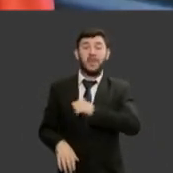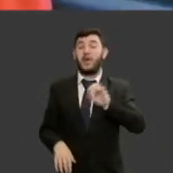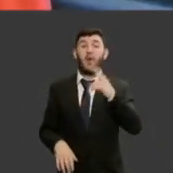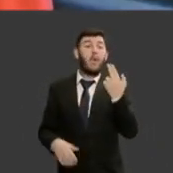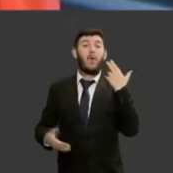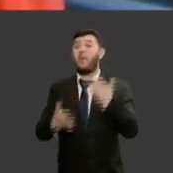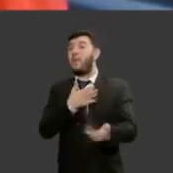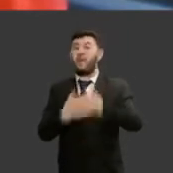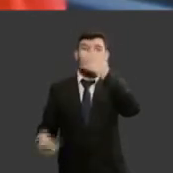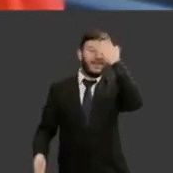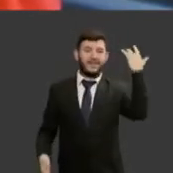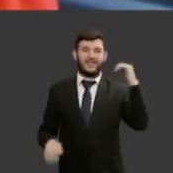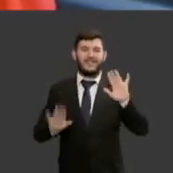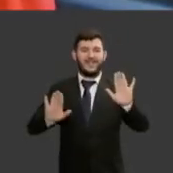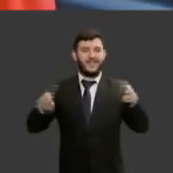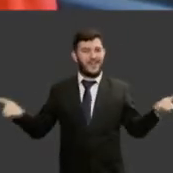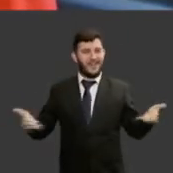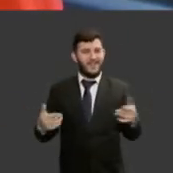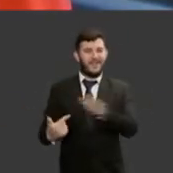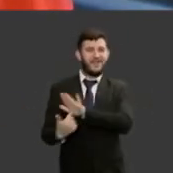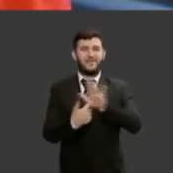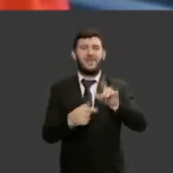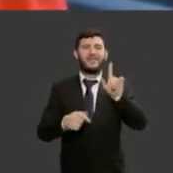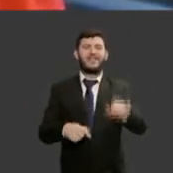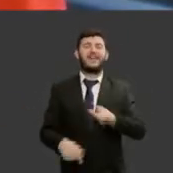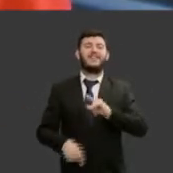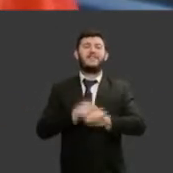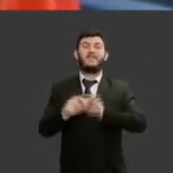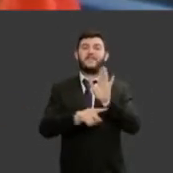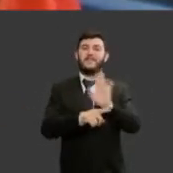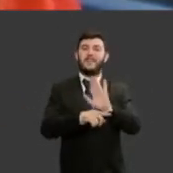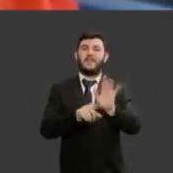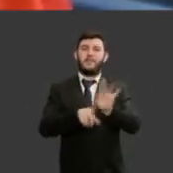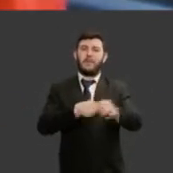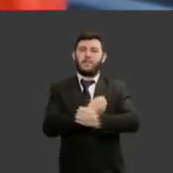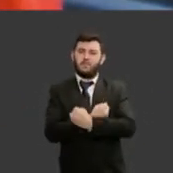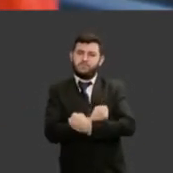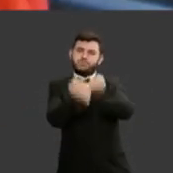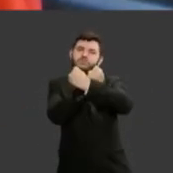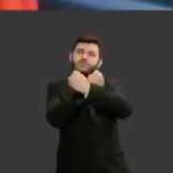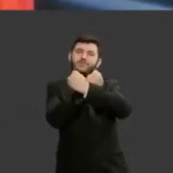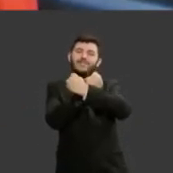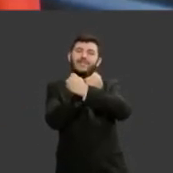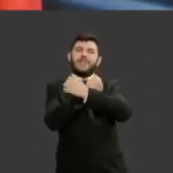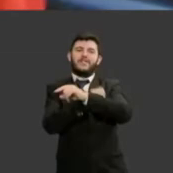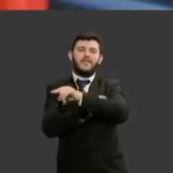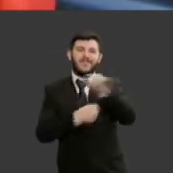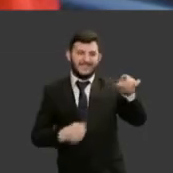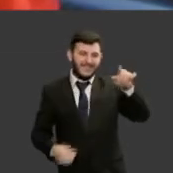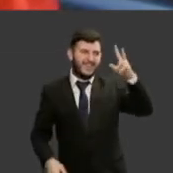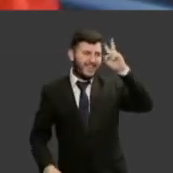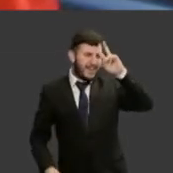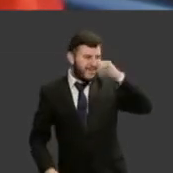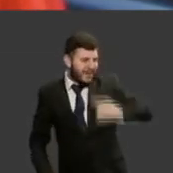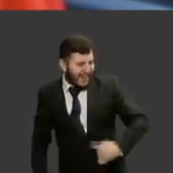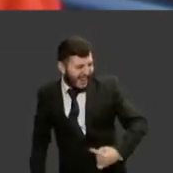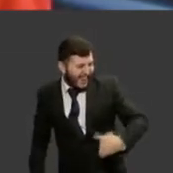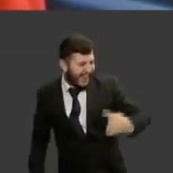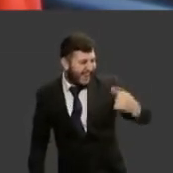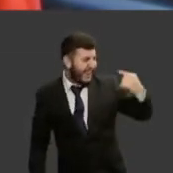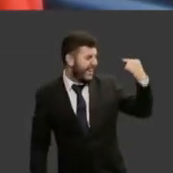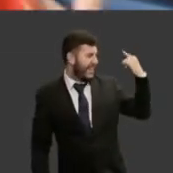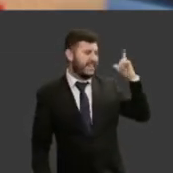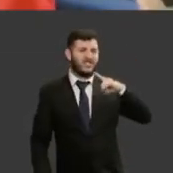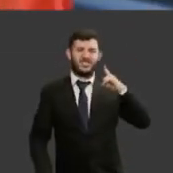ainda o filme Mulher Maravilha meninas meninos vocês se lembram com certeza na infância assistiram os